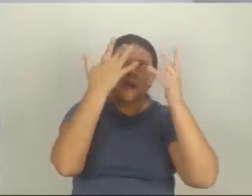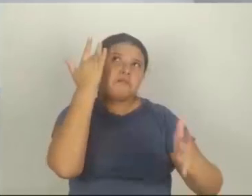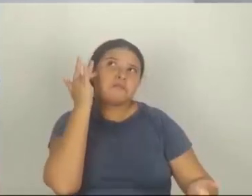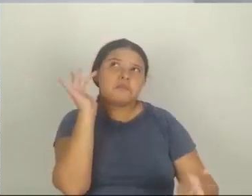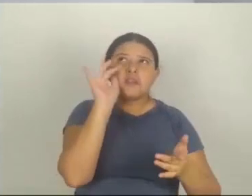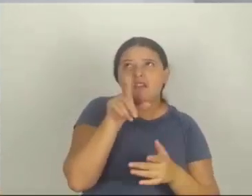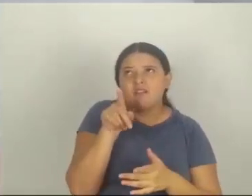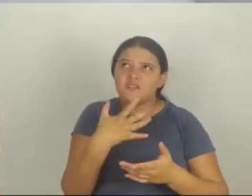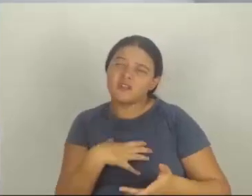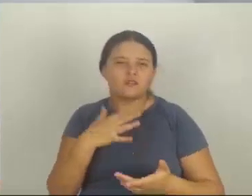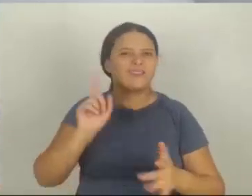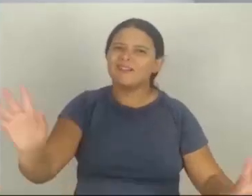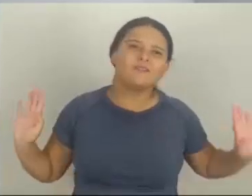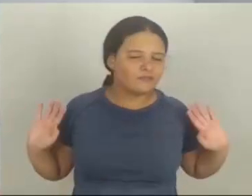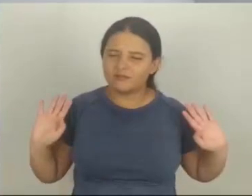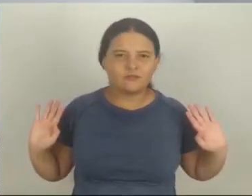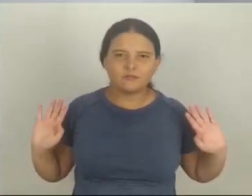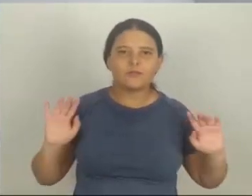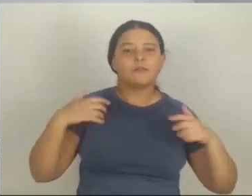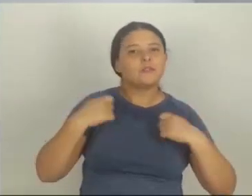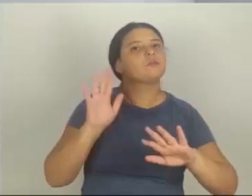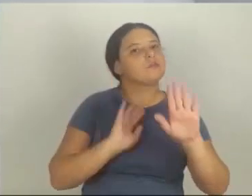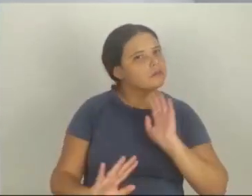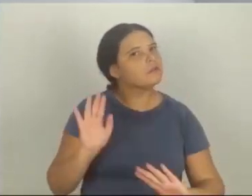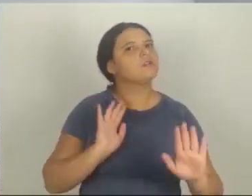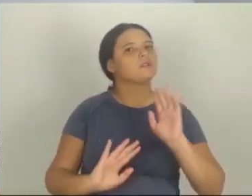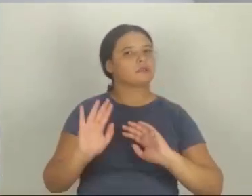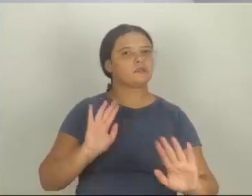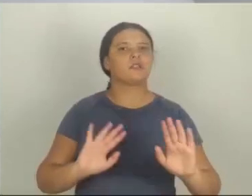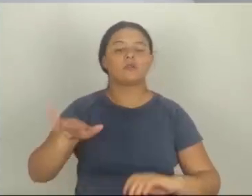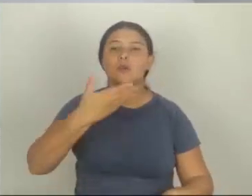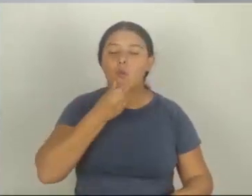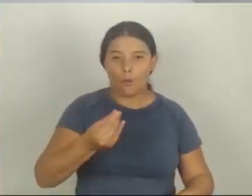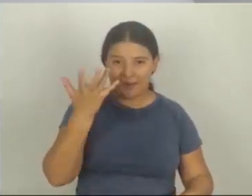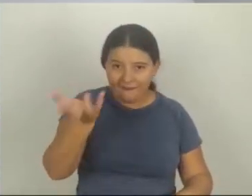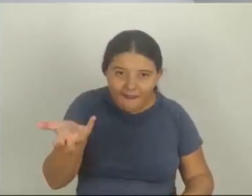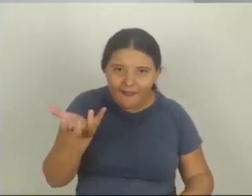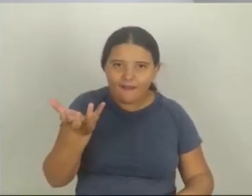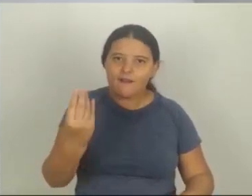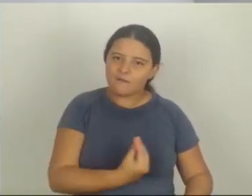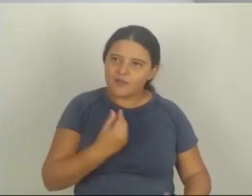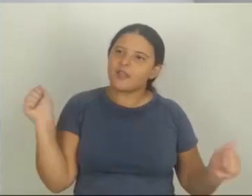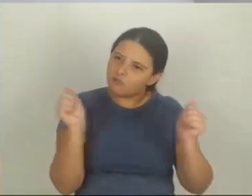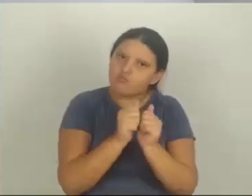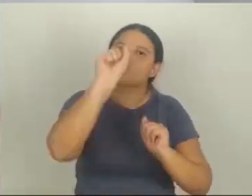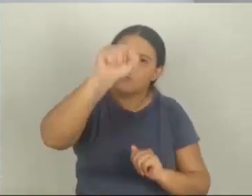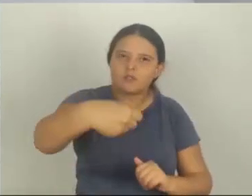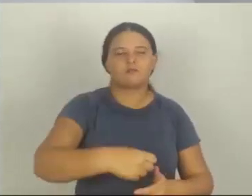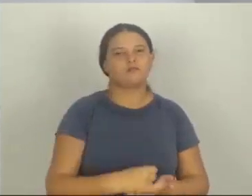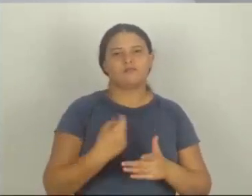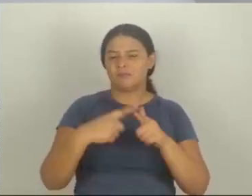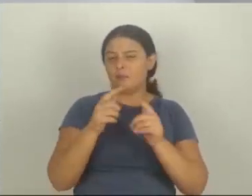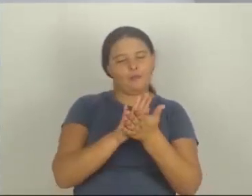não sei, ele não tá legal. A gente tem essa tendência, precisa tomar cuidado. Quando a pessoa tá afim de você, ela te põe na vida dela, sem